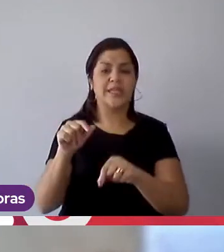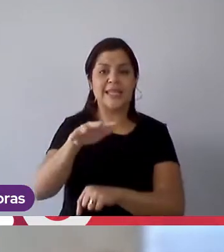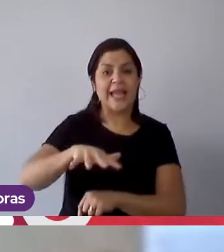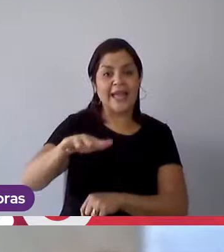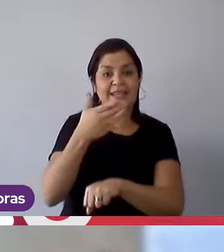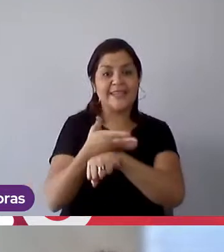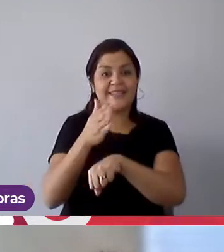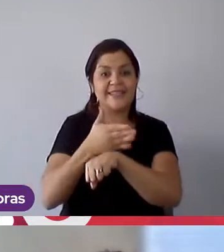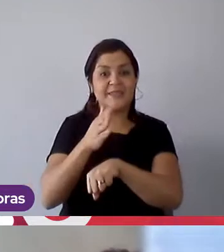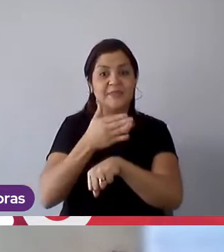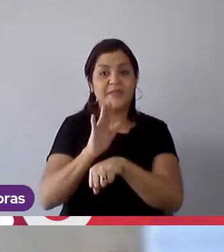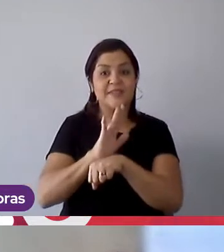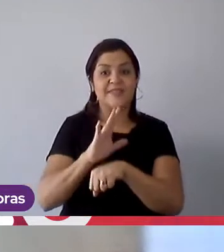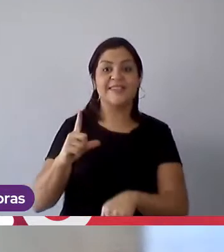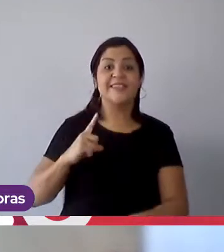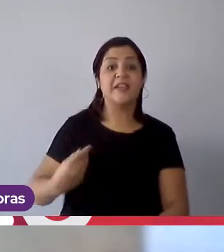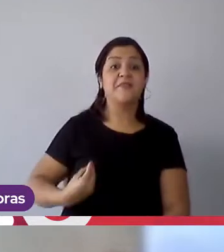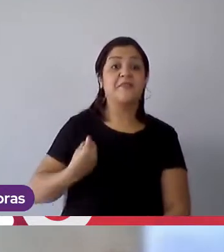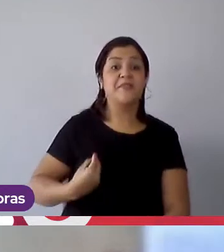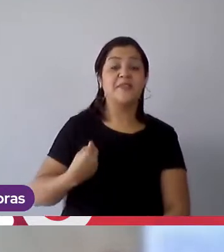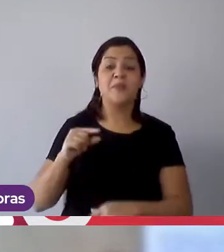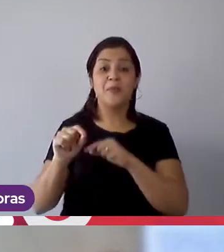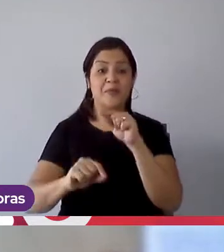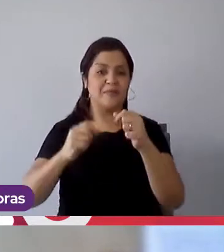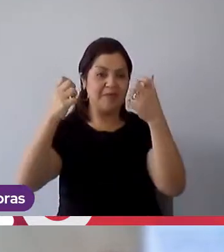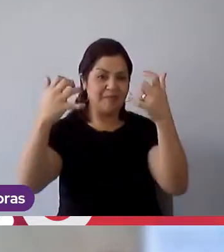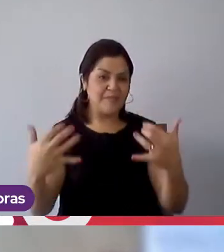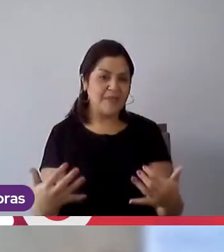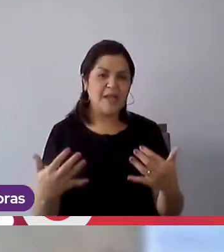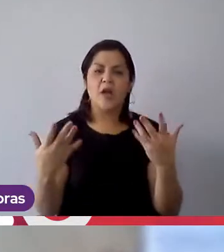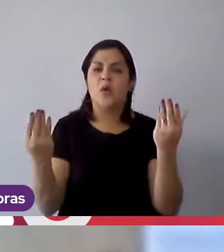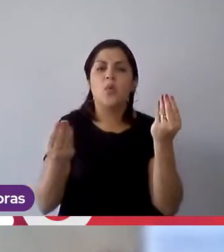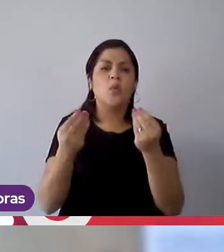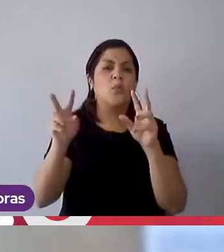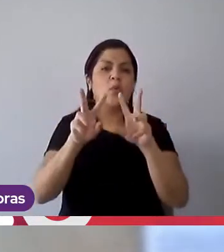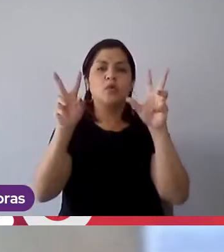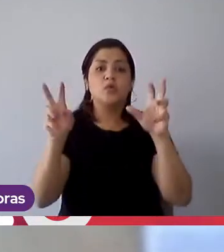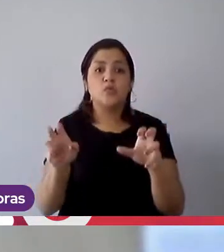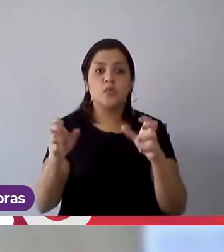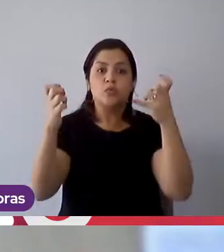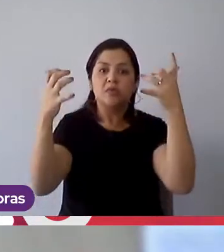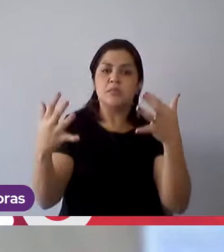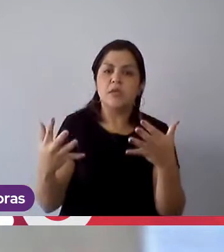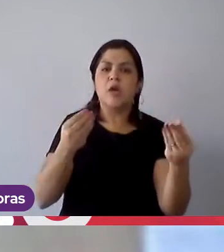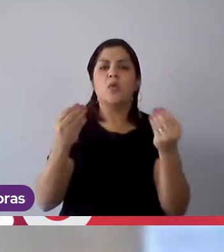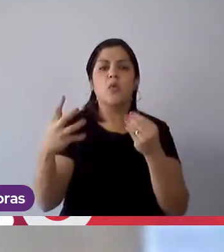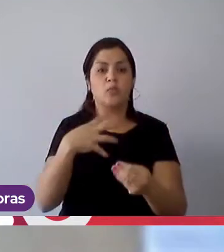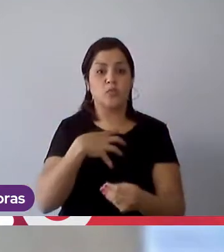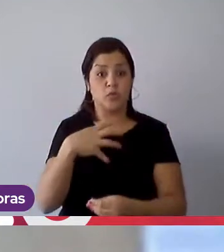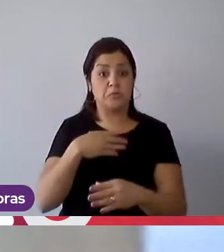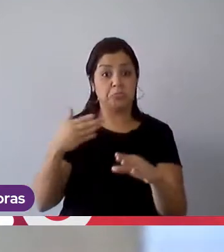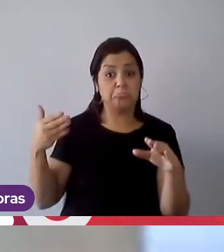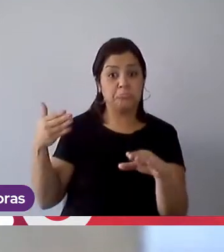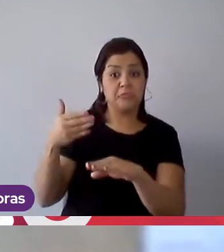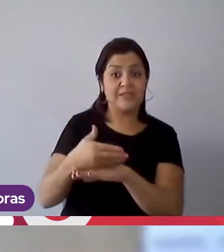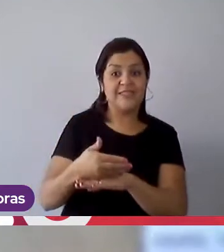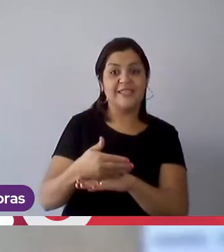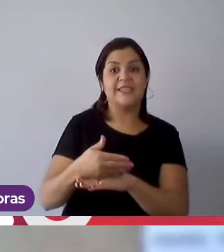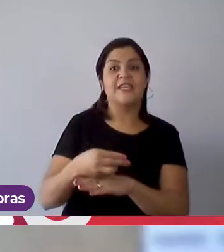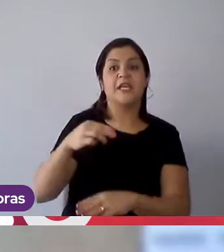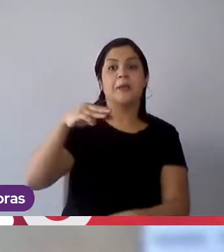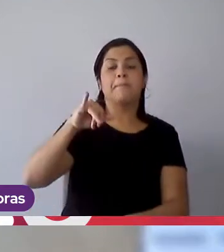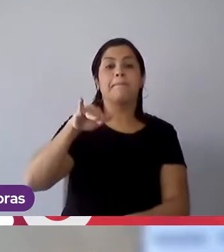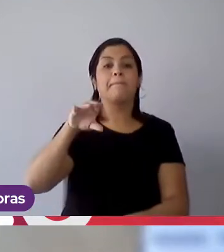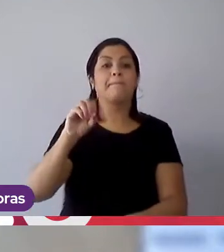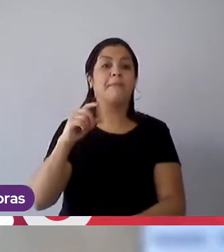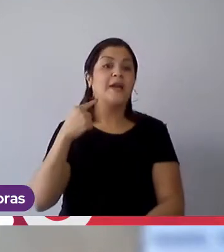estágio. E hoje a gente está aqui para falar um pouquinho mais sobre ele. Eu mesma entrei em maio na Mondelez.